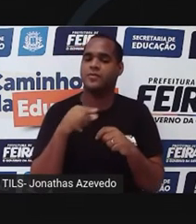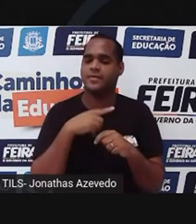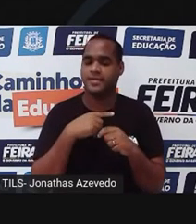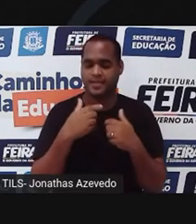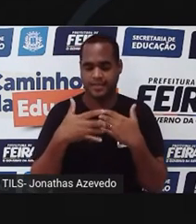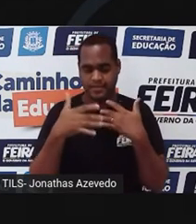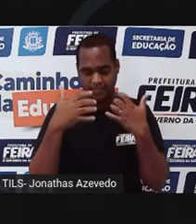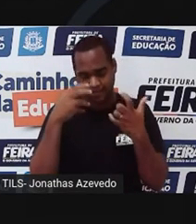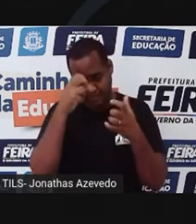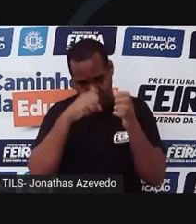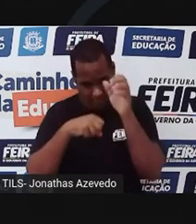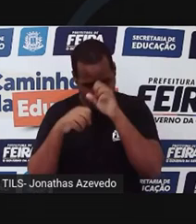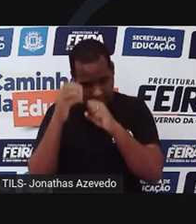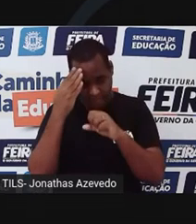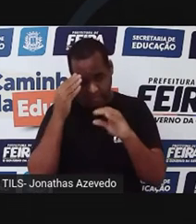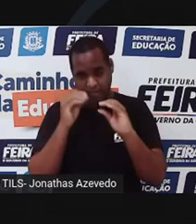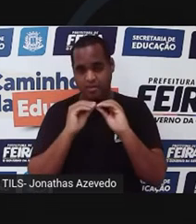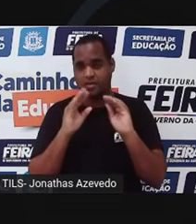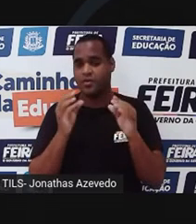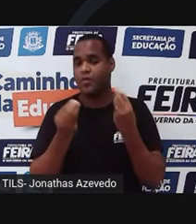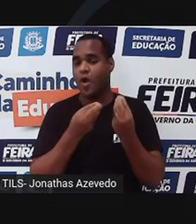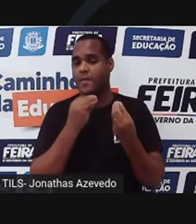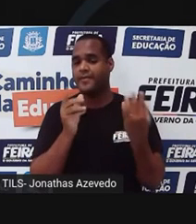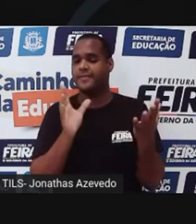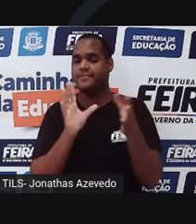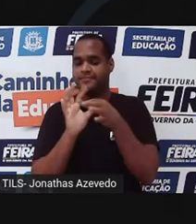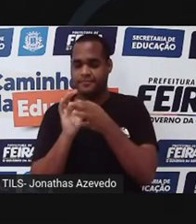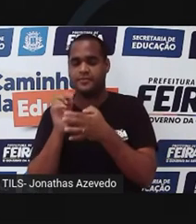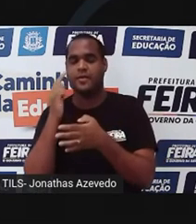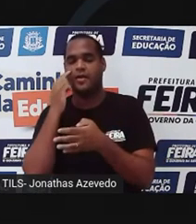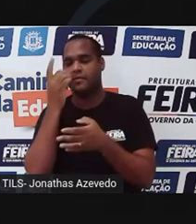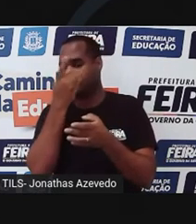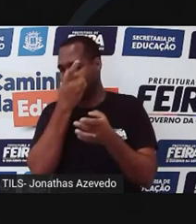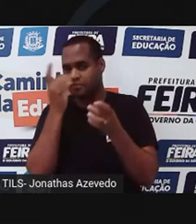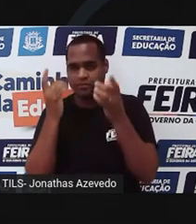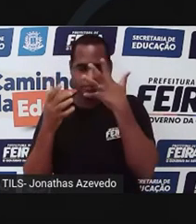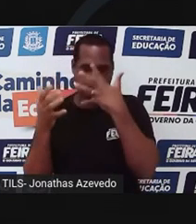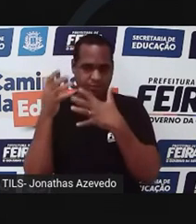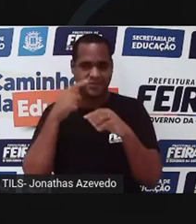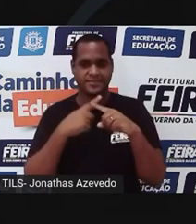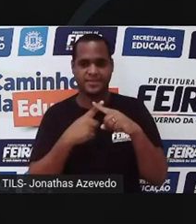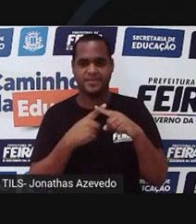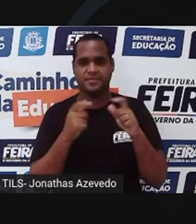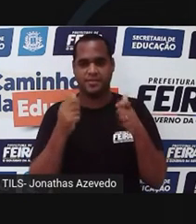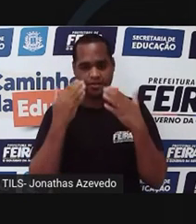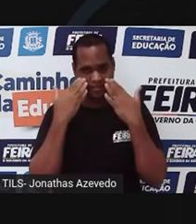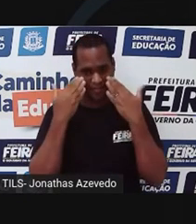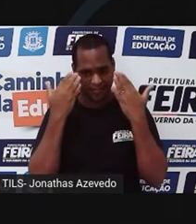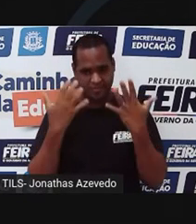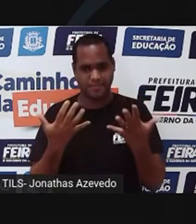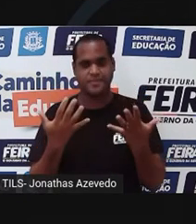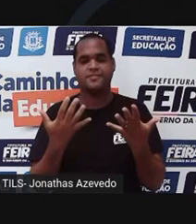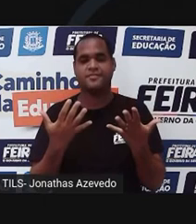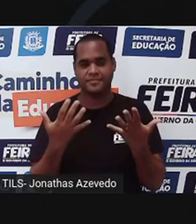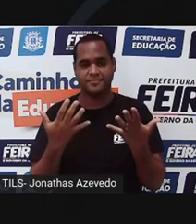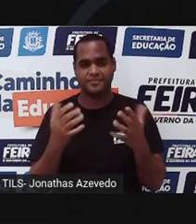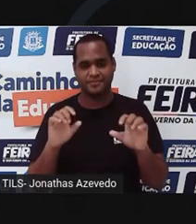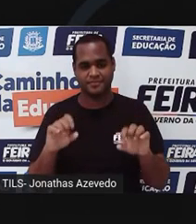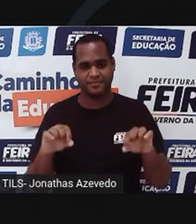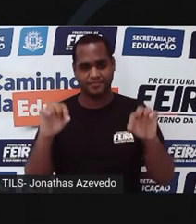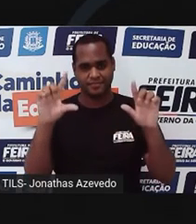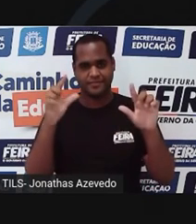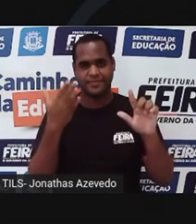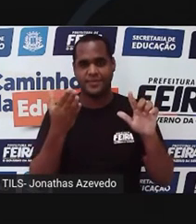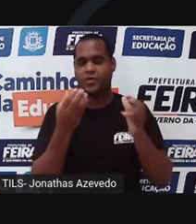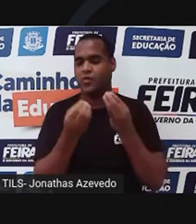agora entender um pouquinho como que é essa ligação do daltonismo com o cromossomo X. A gente vai mostrar aqui um infográfico para ver como